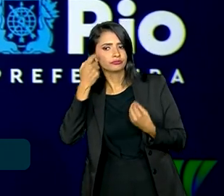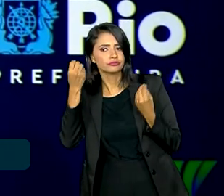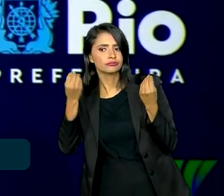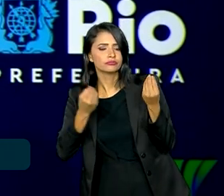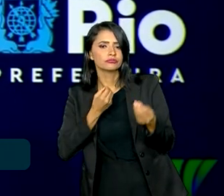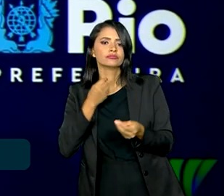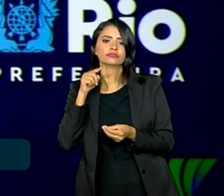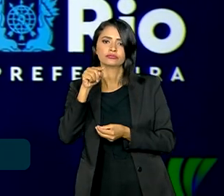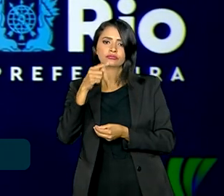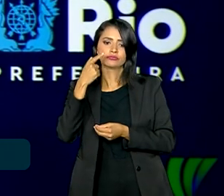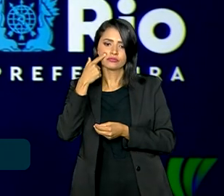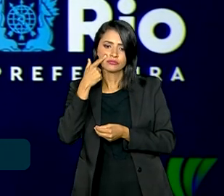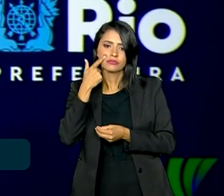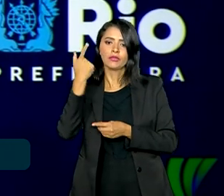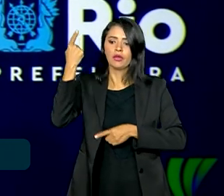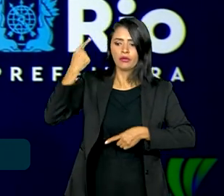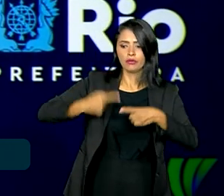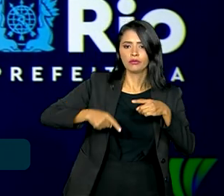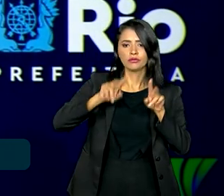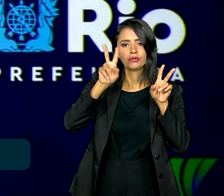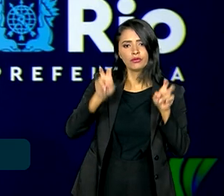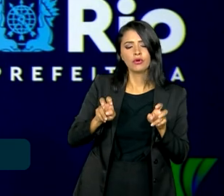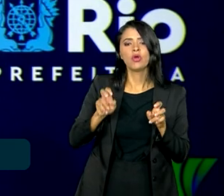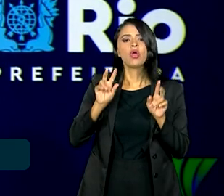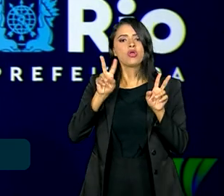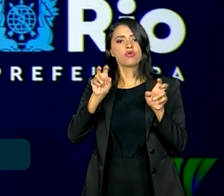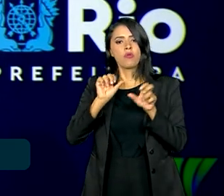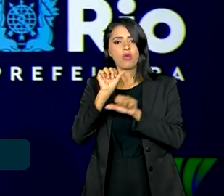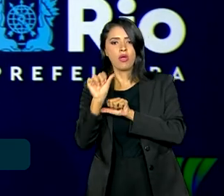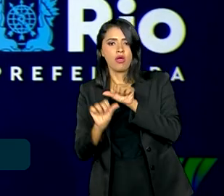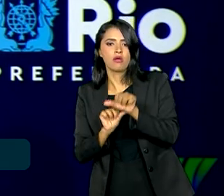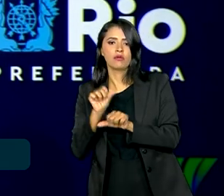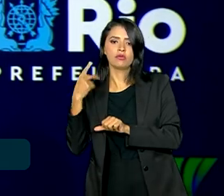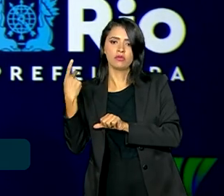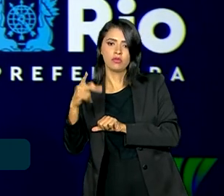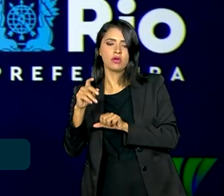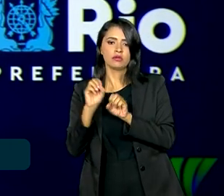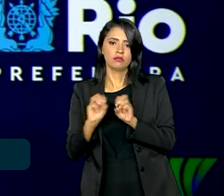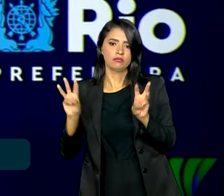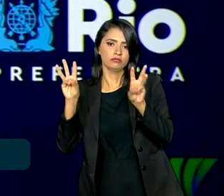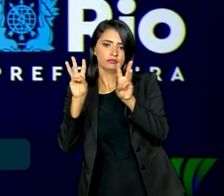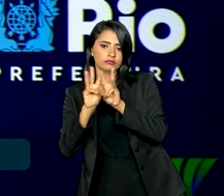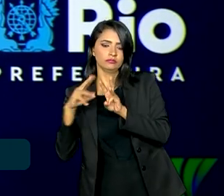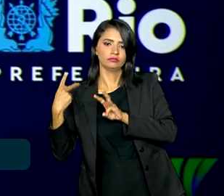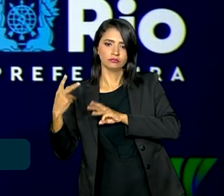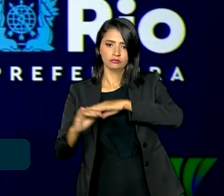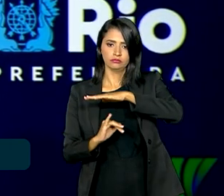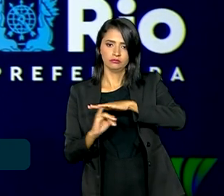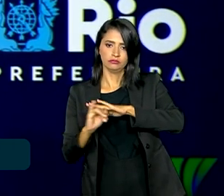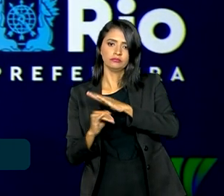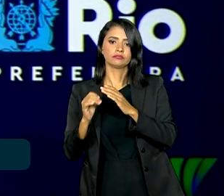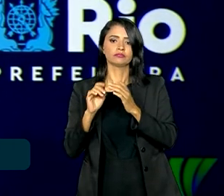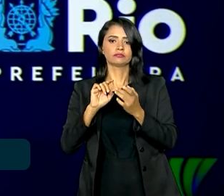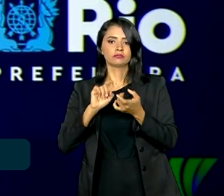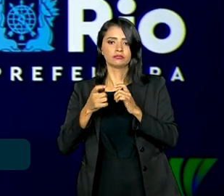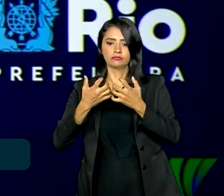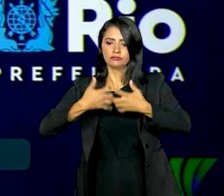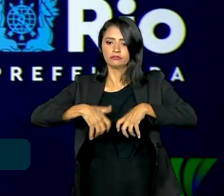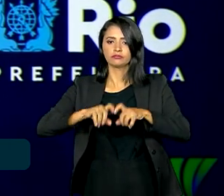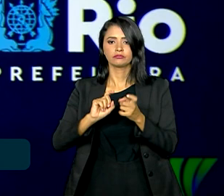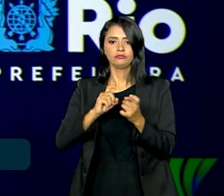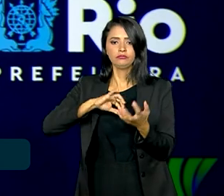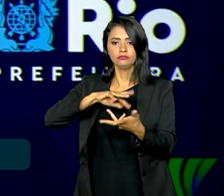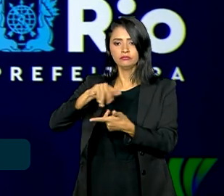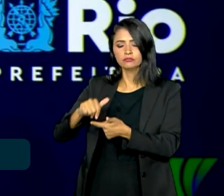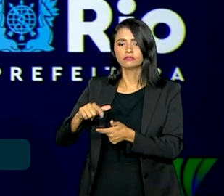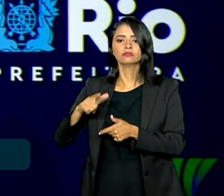impulso às discussões sobre a reforma da organização, em especial do seu Conselho de Segurança, com a inclusão